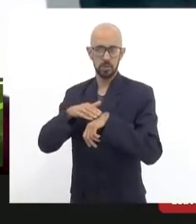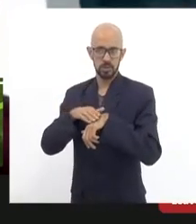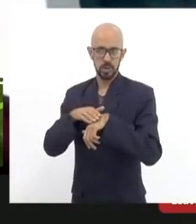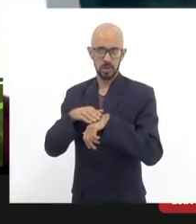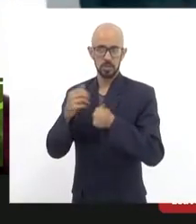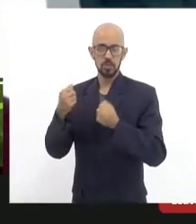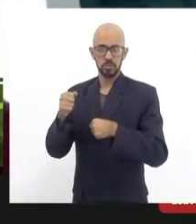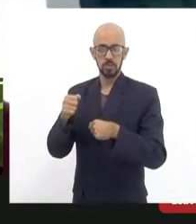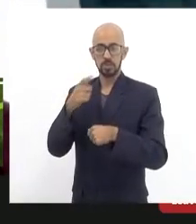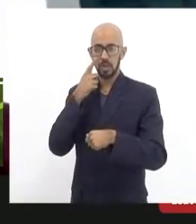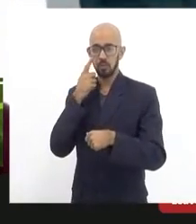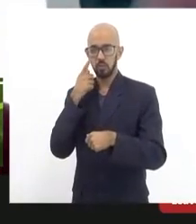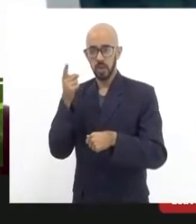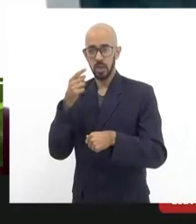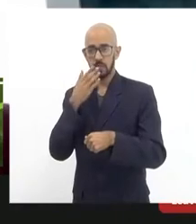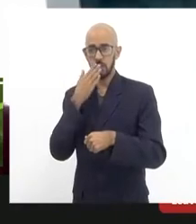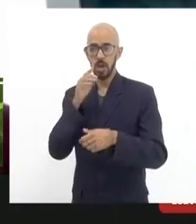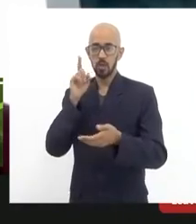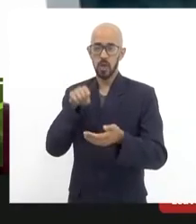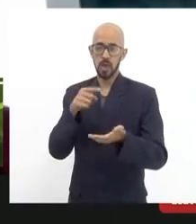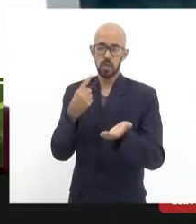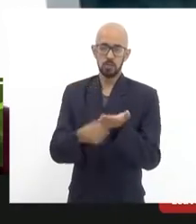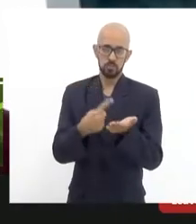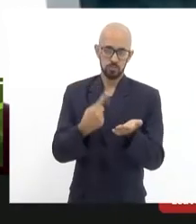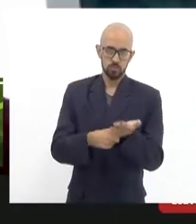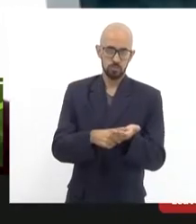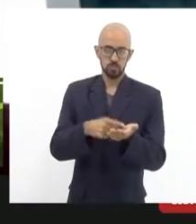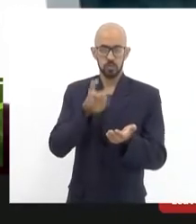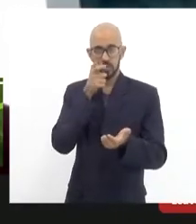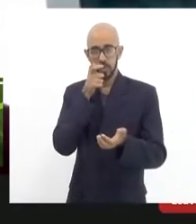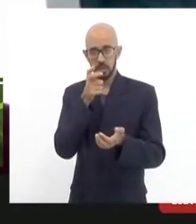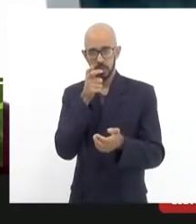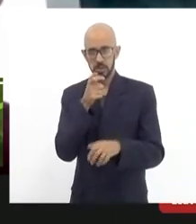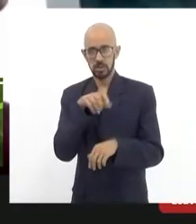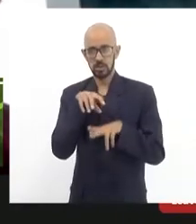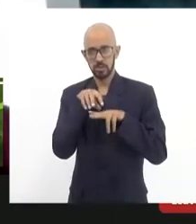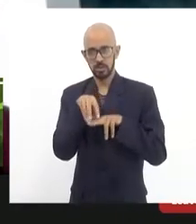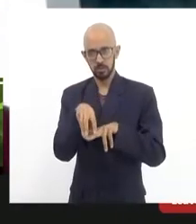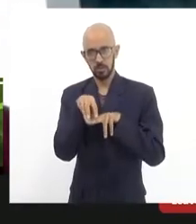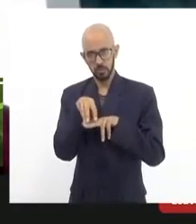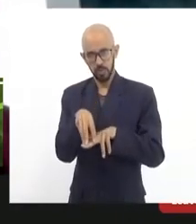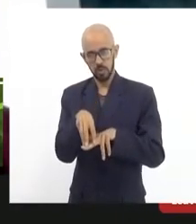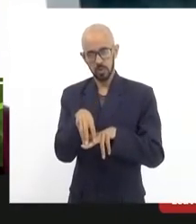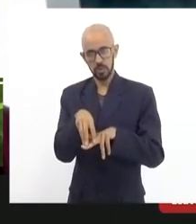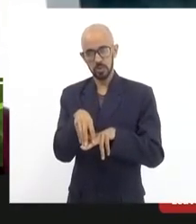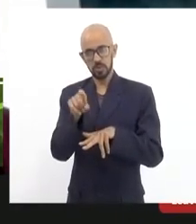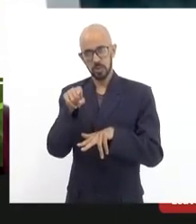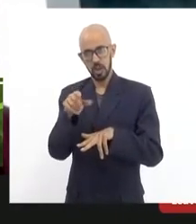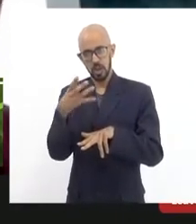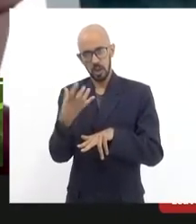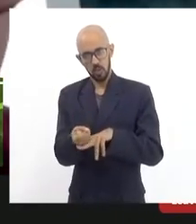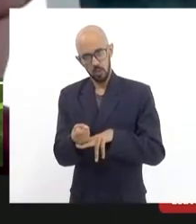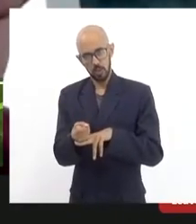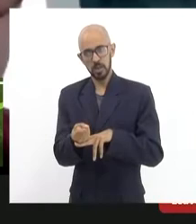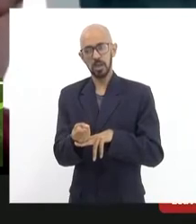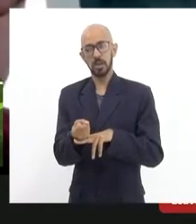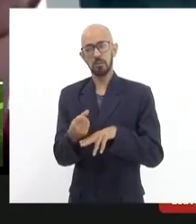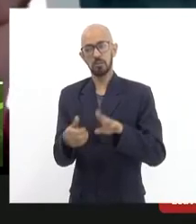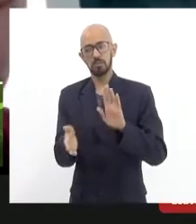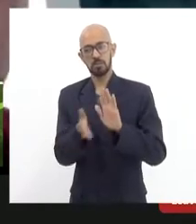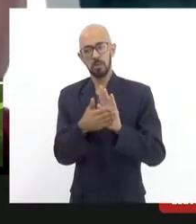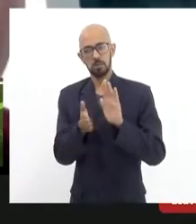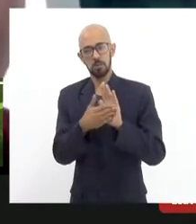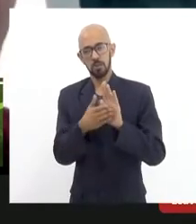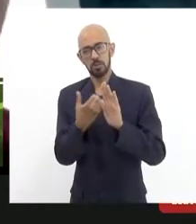que termos e o que esse coletivo de defesa do bonde que tem toda a legitimidade para acolher as boas propostas